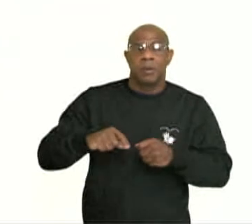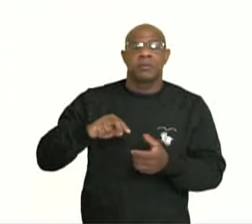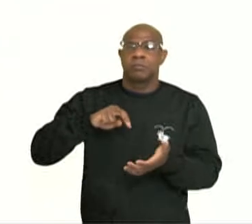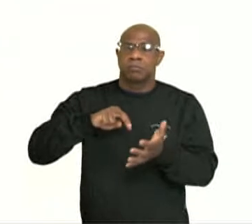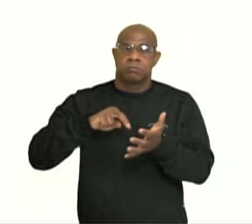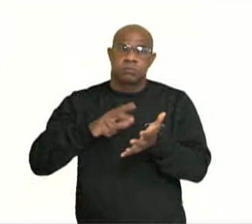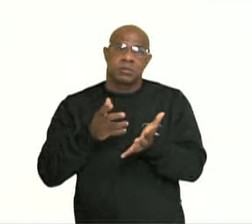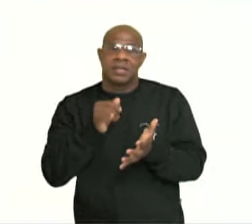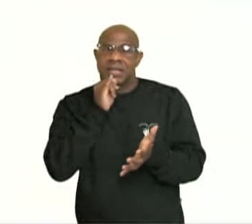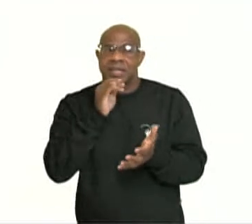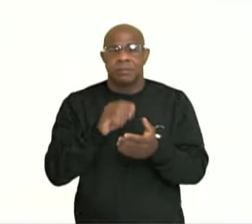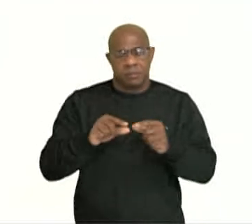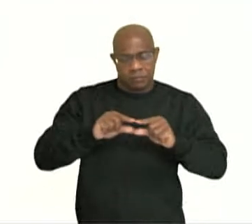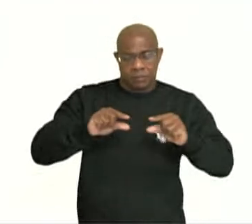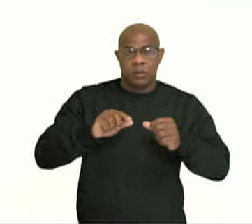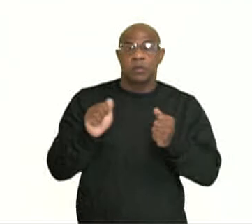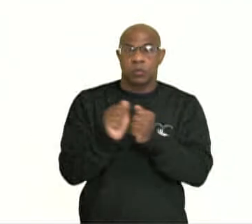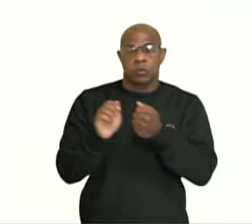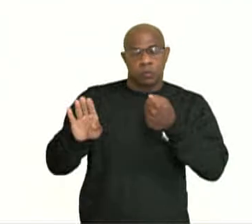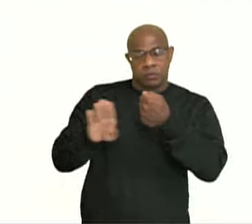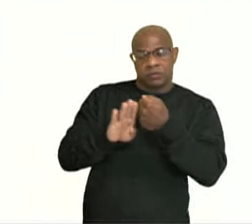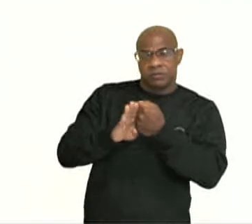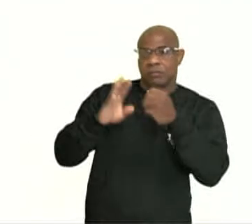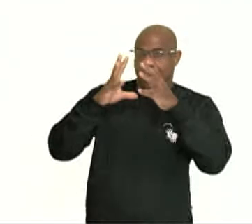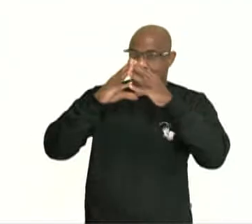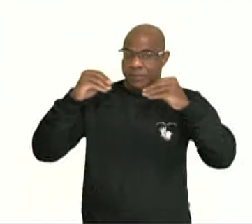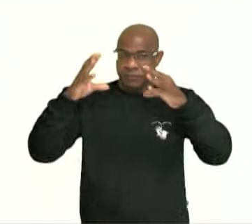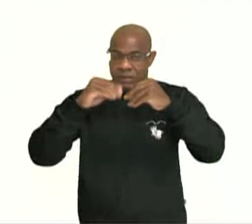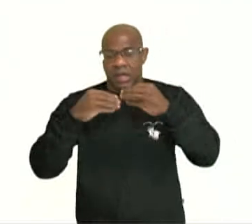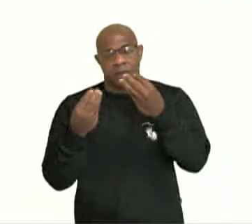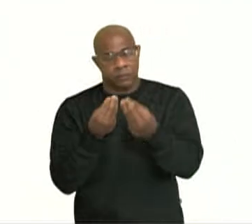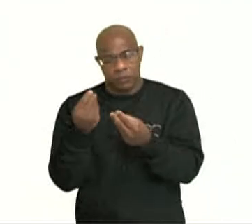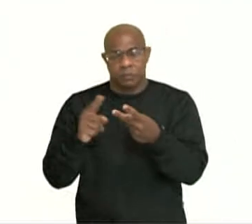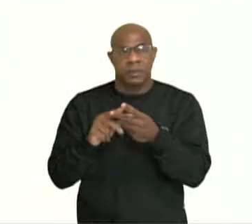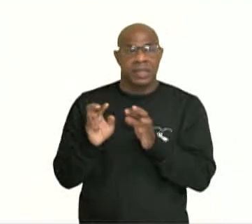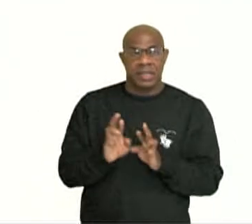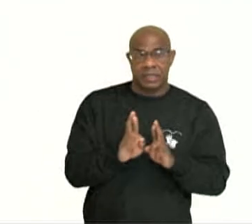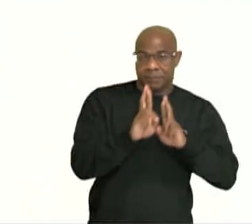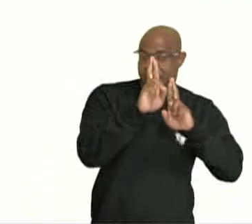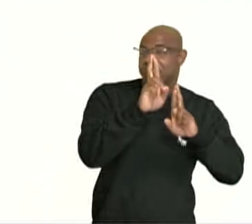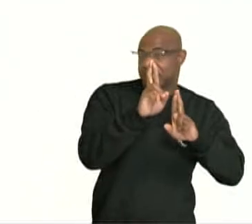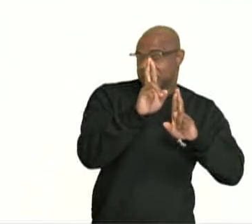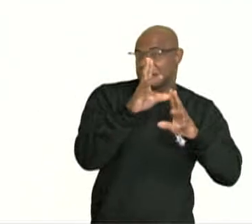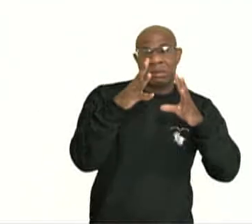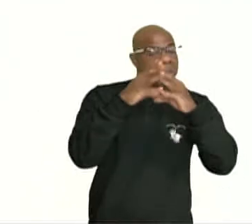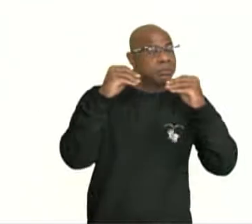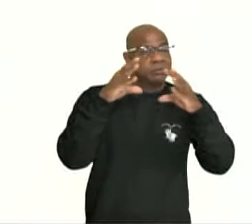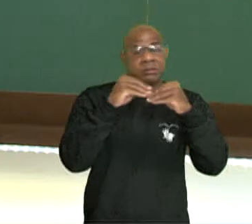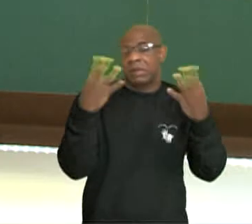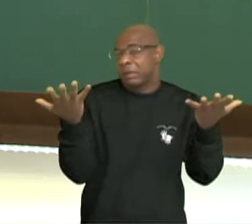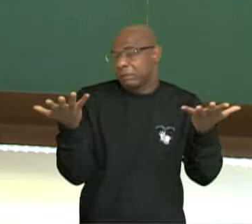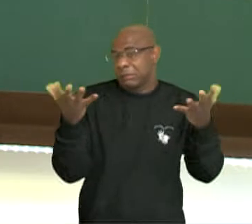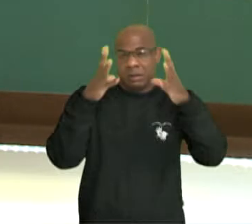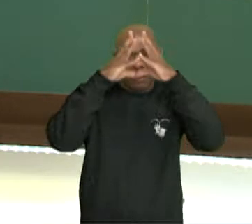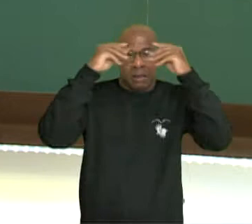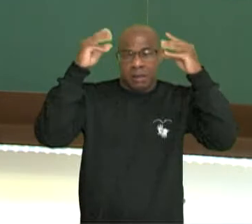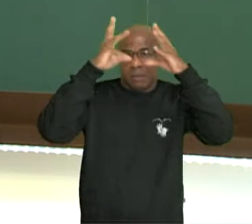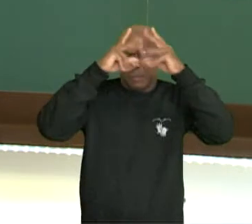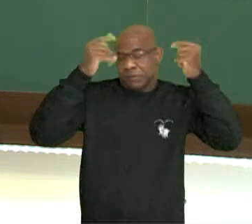então, de um substantivo abstrato, no nosso caso aqui, esperanças, de um adjetivo do adverbio.